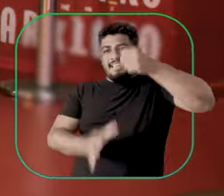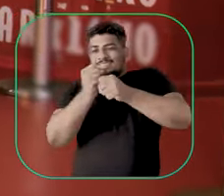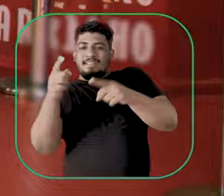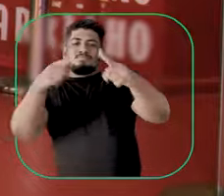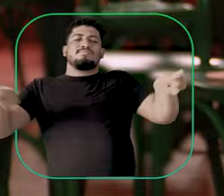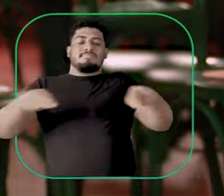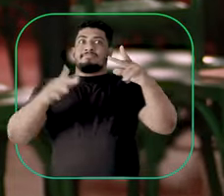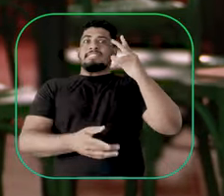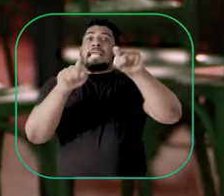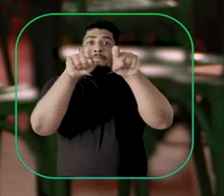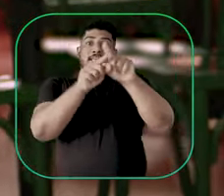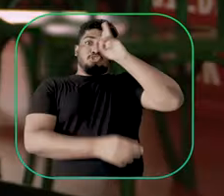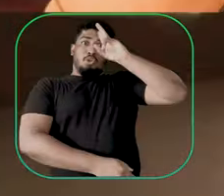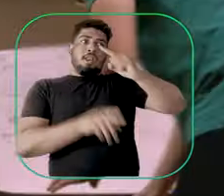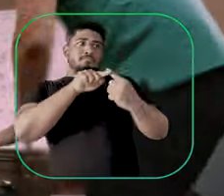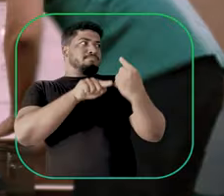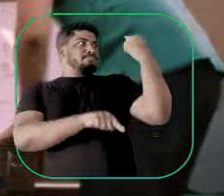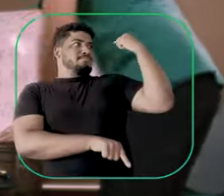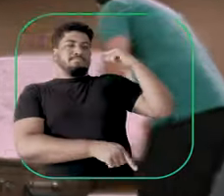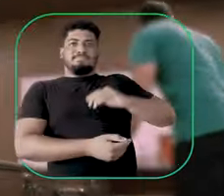repertório do frevo, e a sua história.